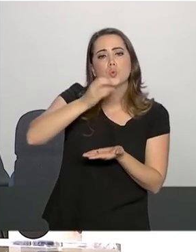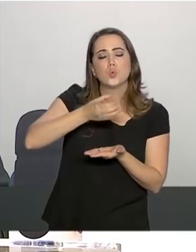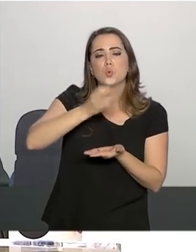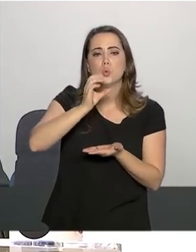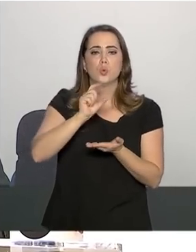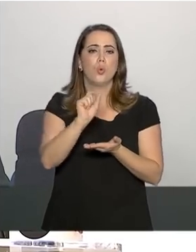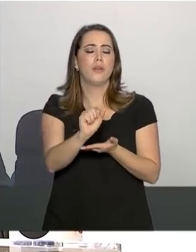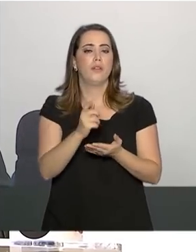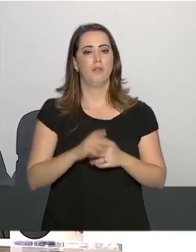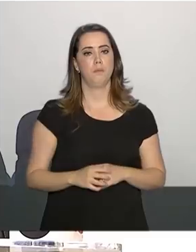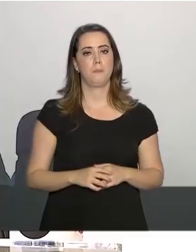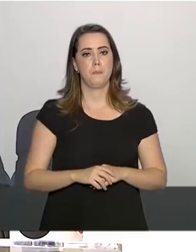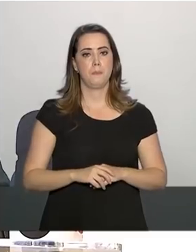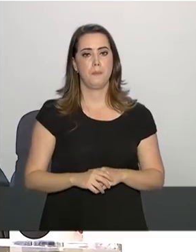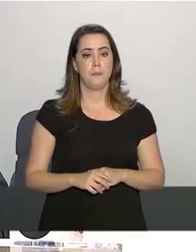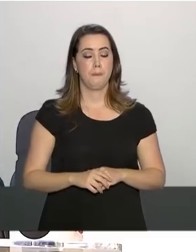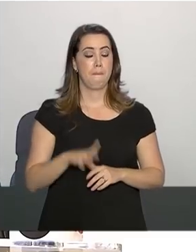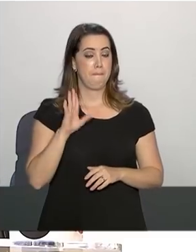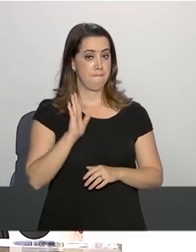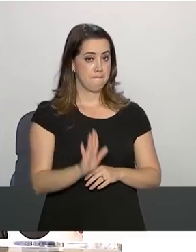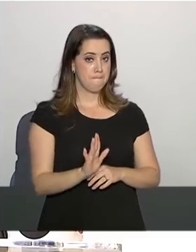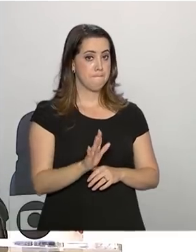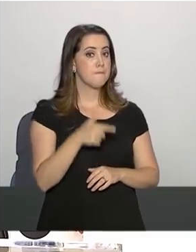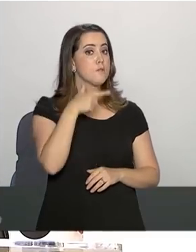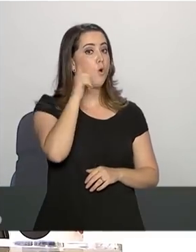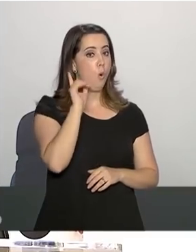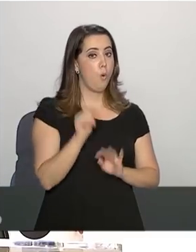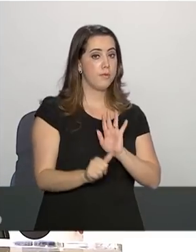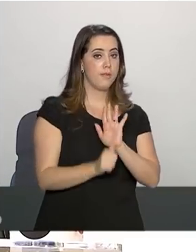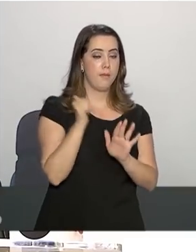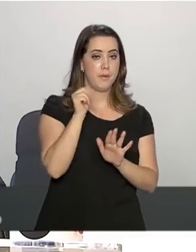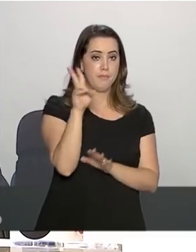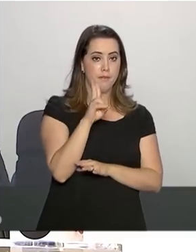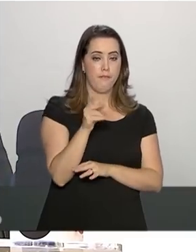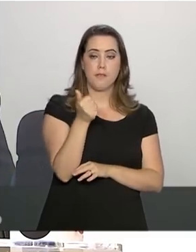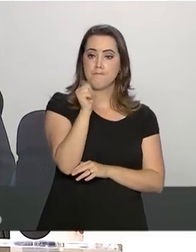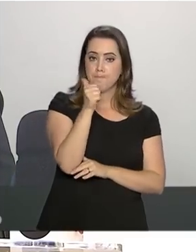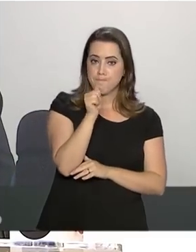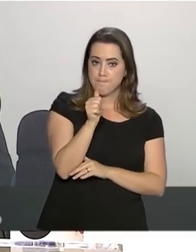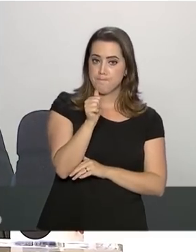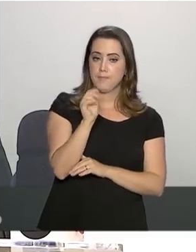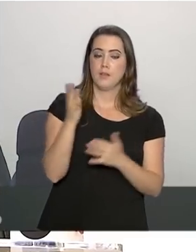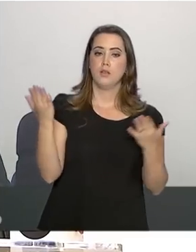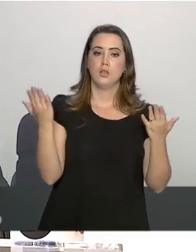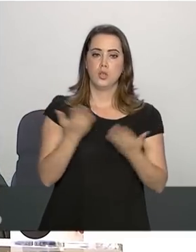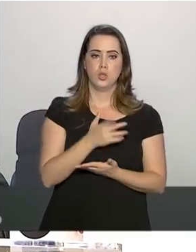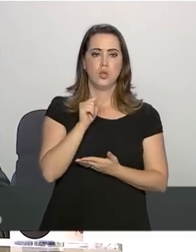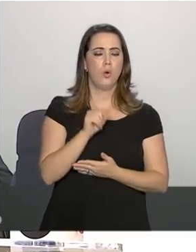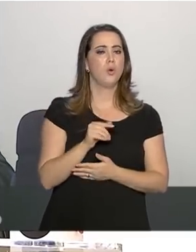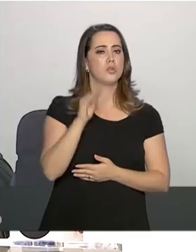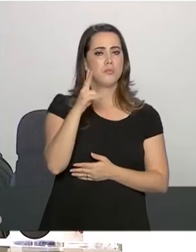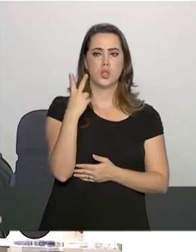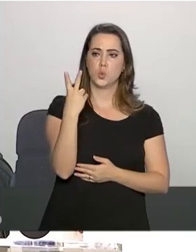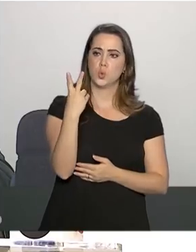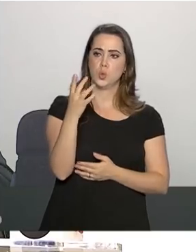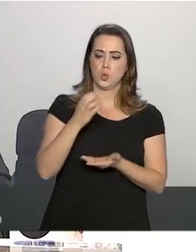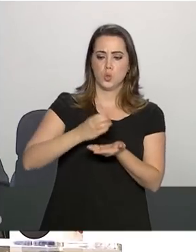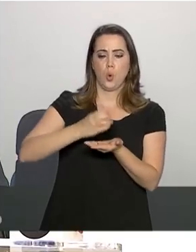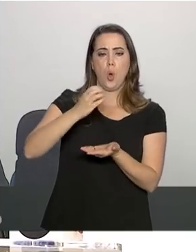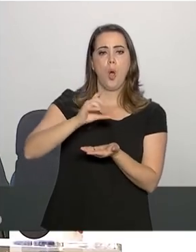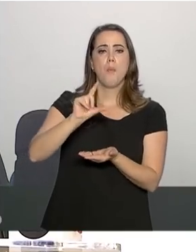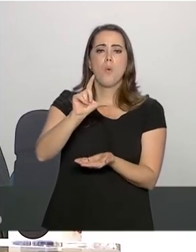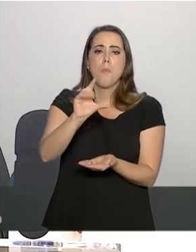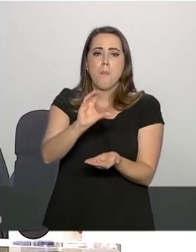com nutrientes? Ontem ele teve a primeira ingestão de líquido e hoje, efetivamente, mais dois copos. São copos